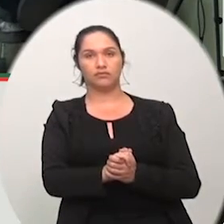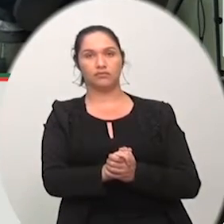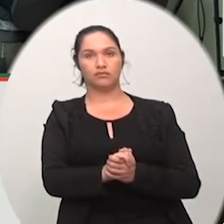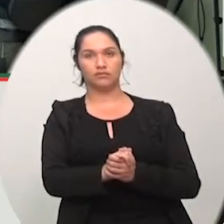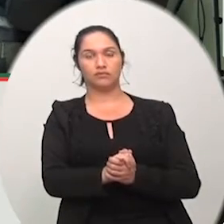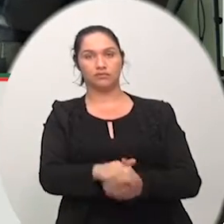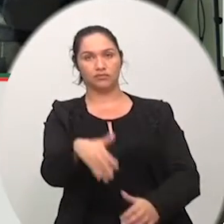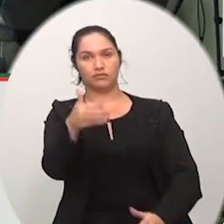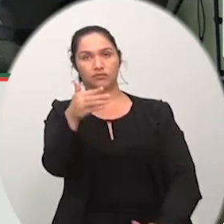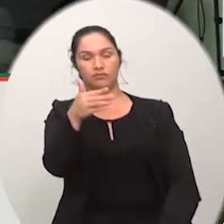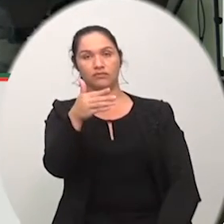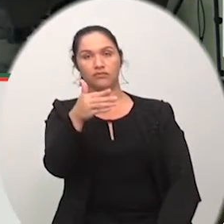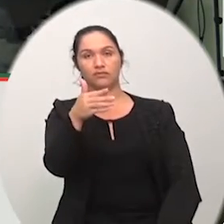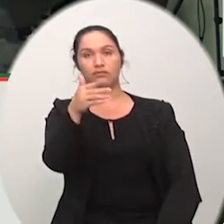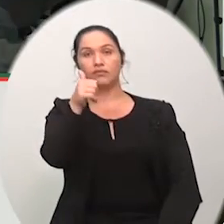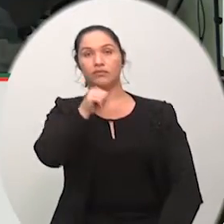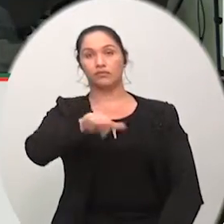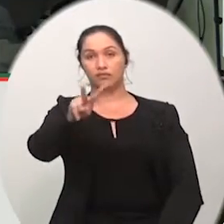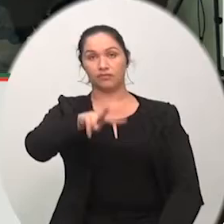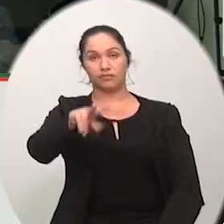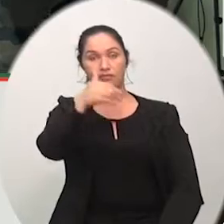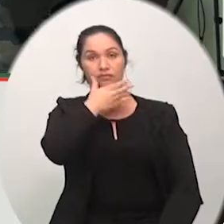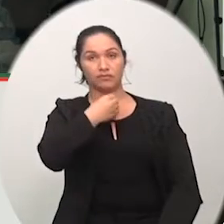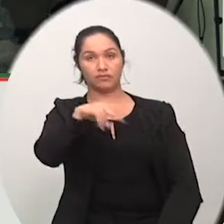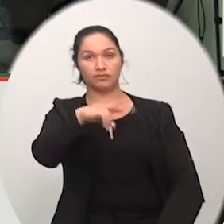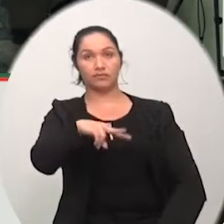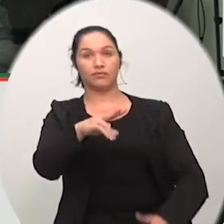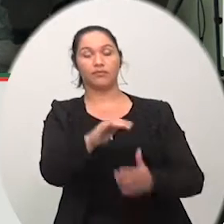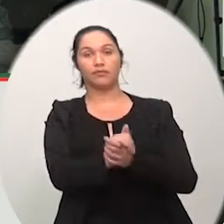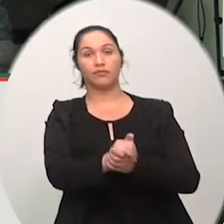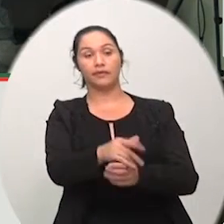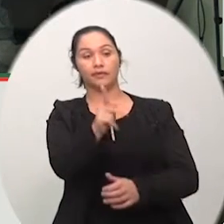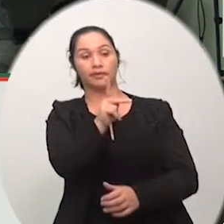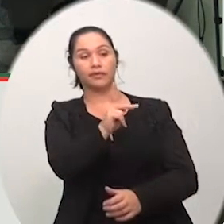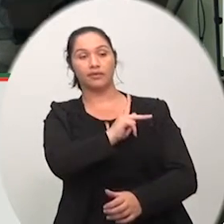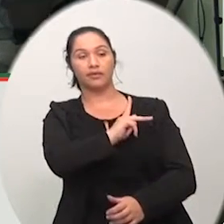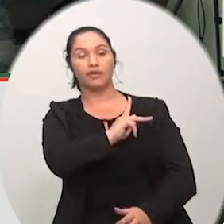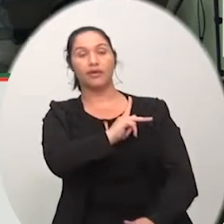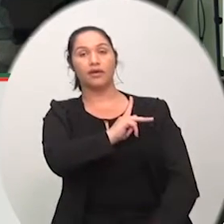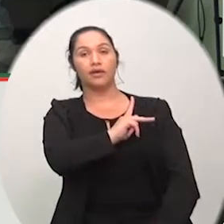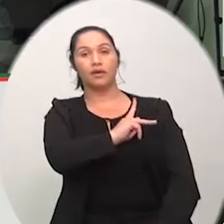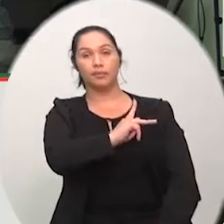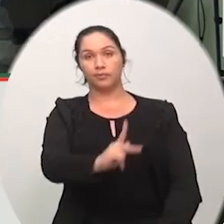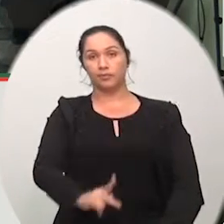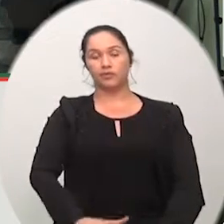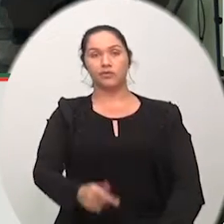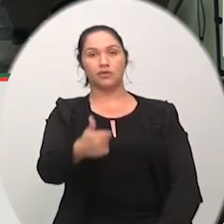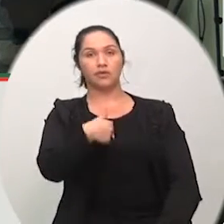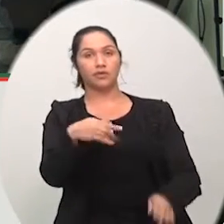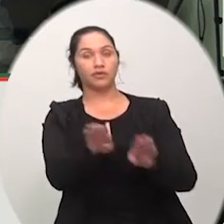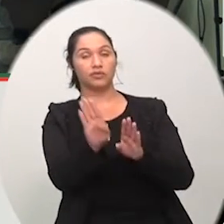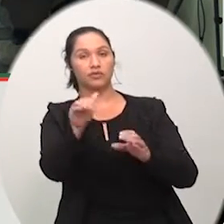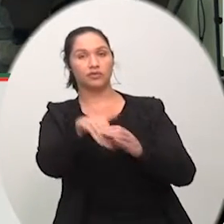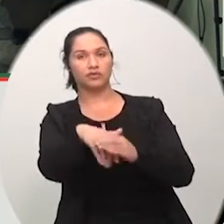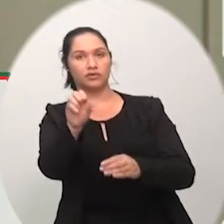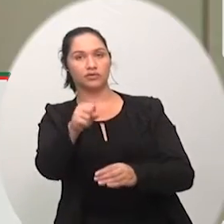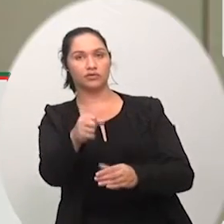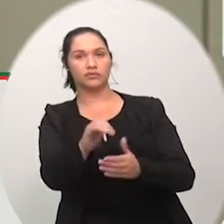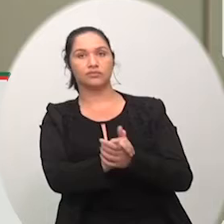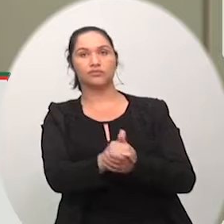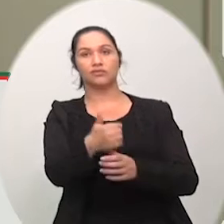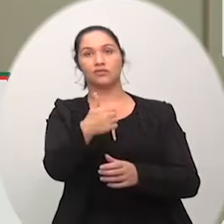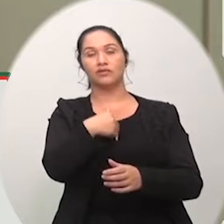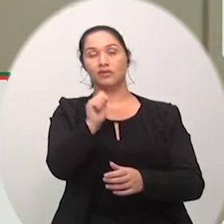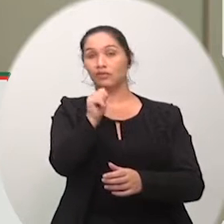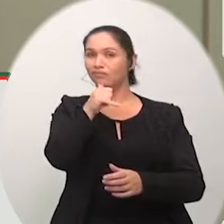senhor vereador senhoras vereadoras vereadoras senhor presidente eu também sou favorável sem dúvida nenhuma fico triste pelo